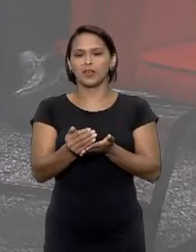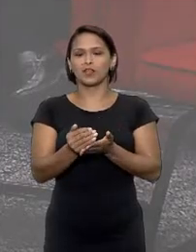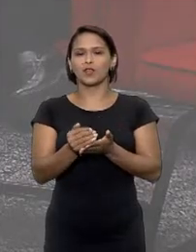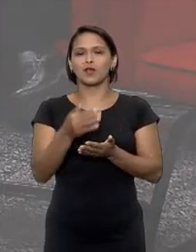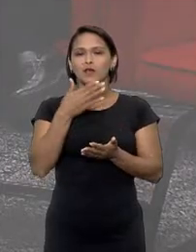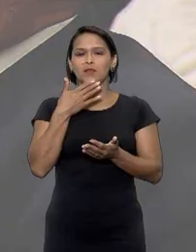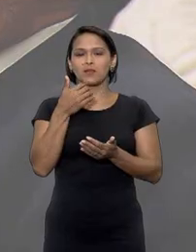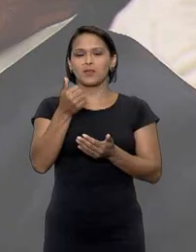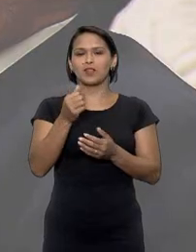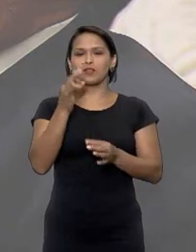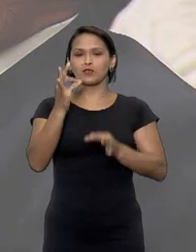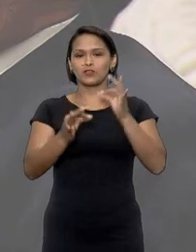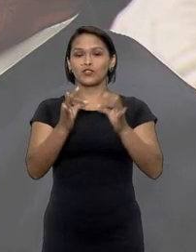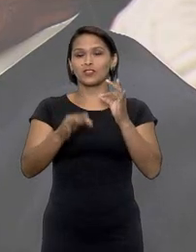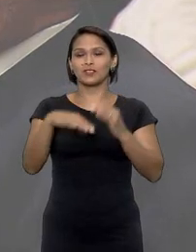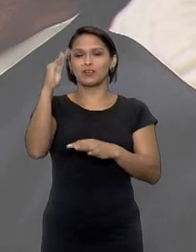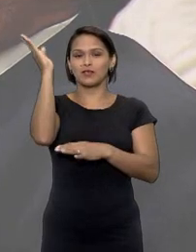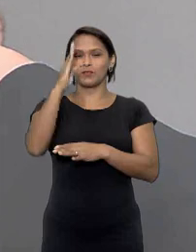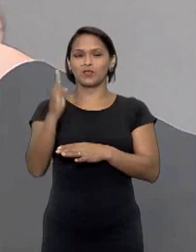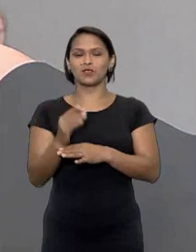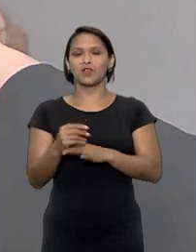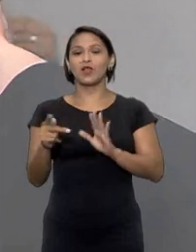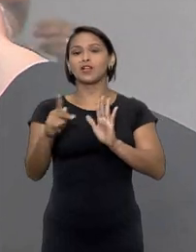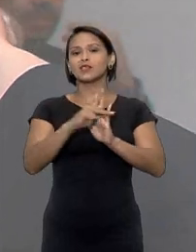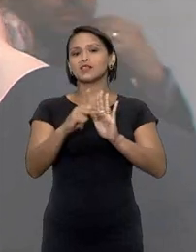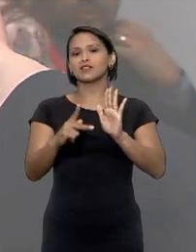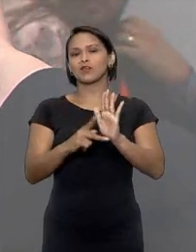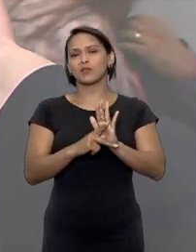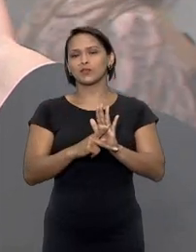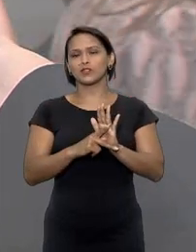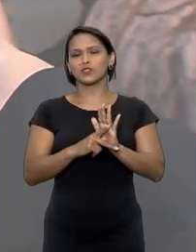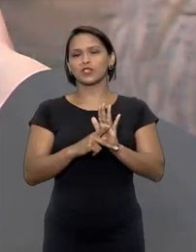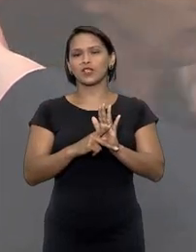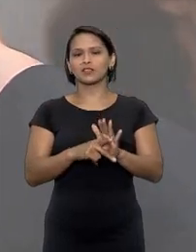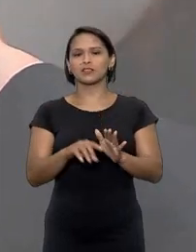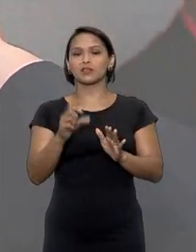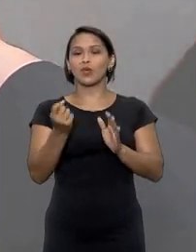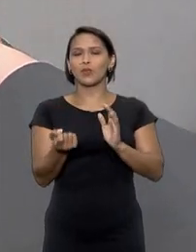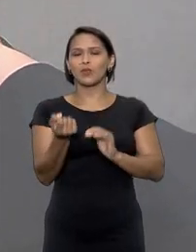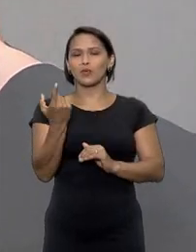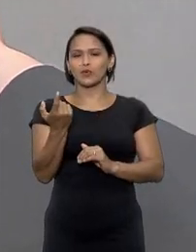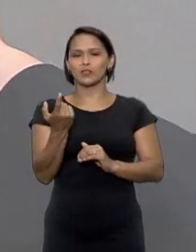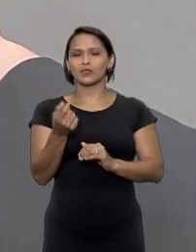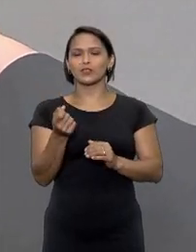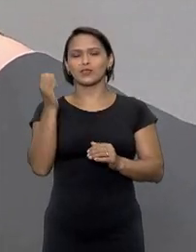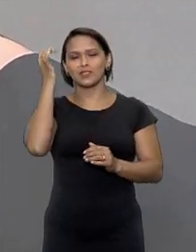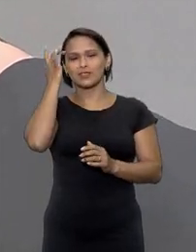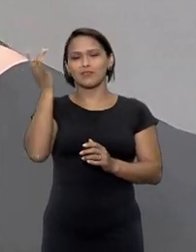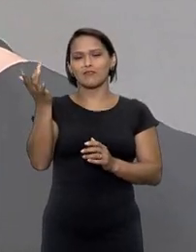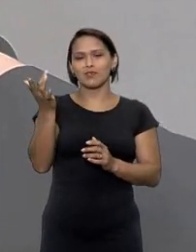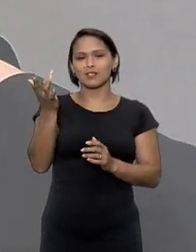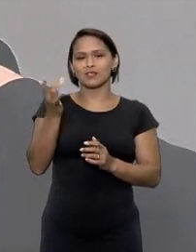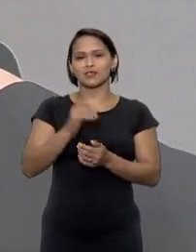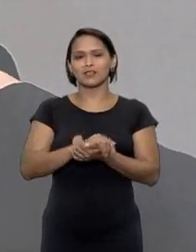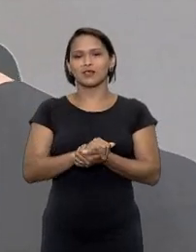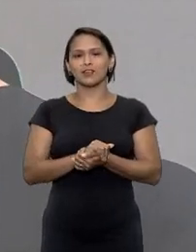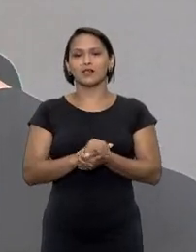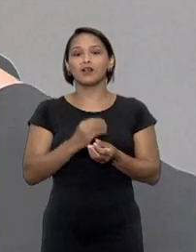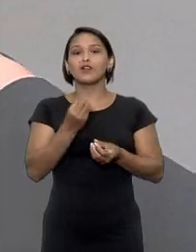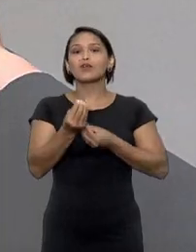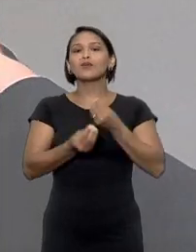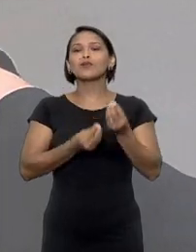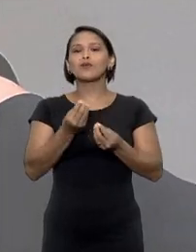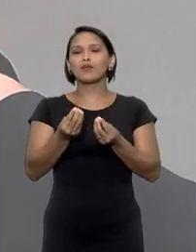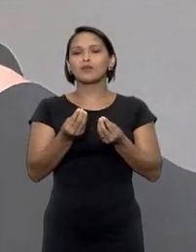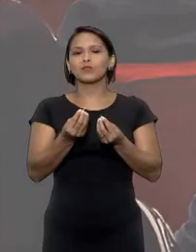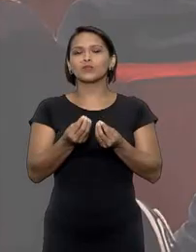para o aprimoramento do judiciário no Brasil são projetos iniciativas inéditas e que tenha fácil replicação ou seja que não